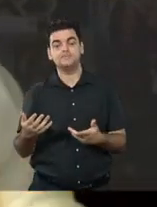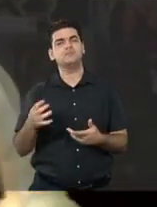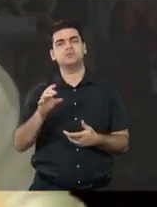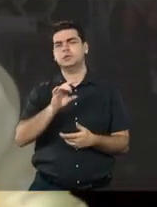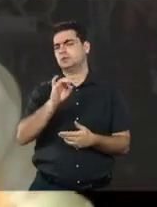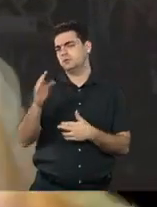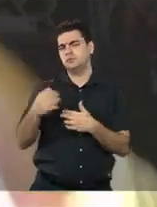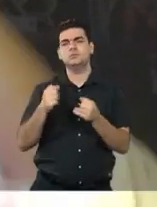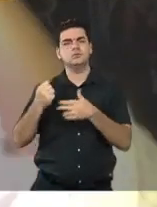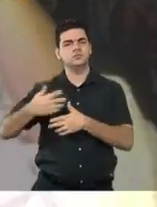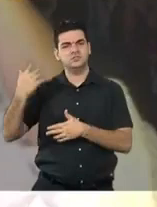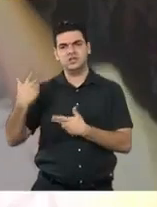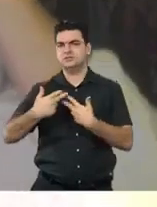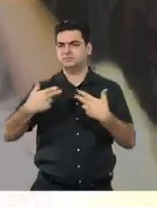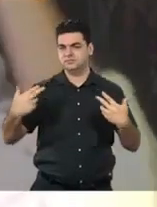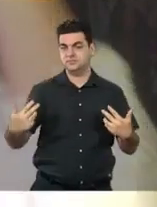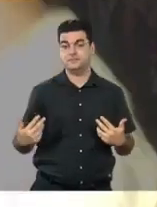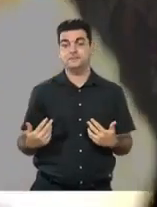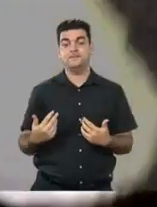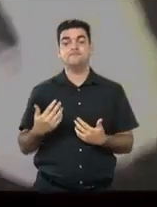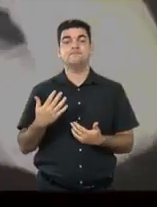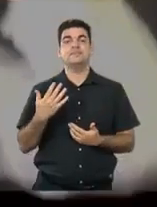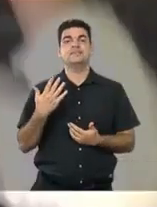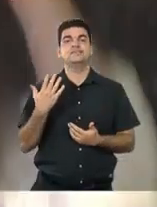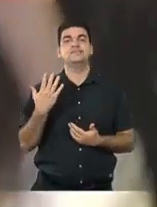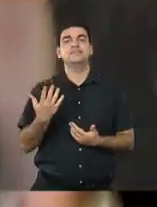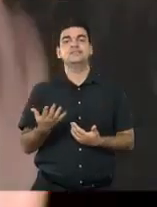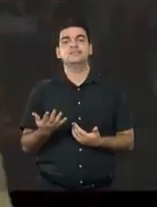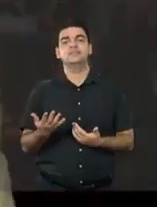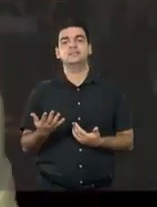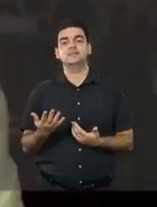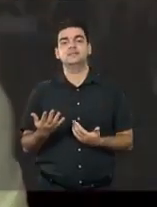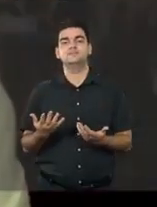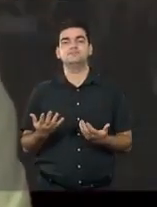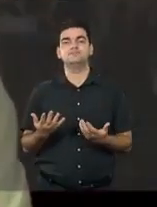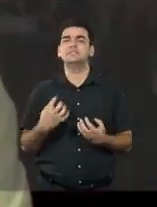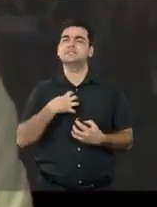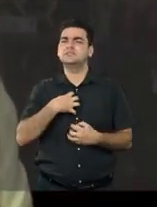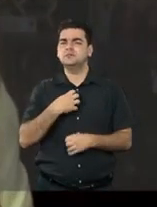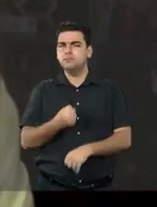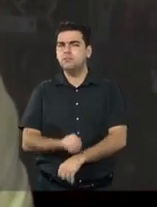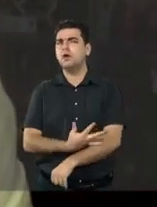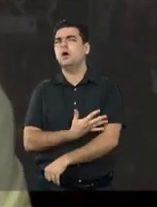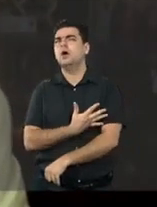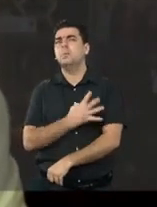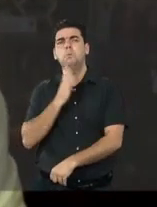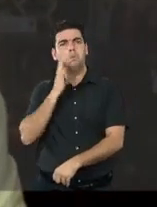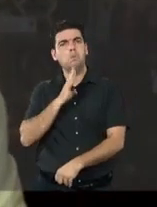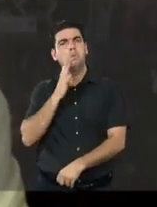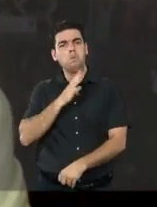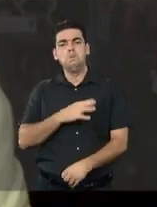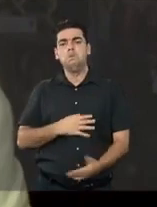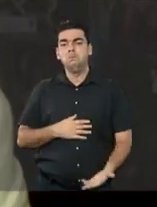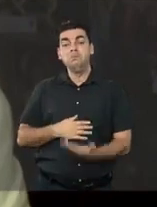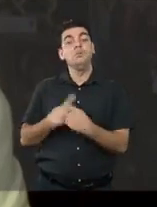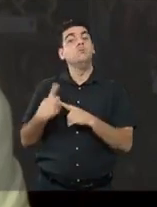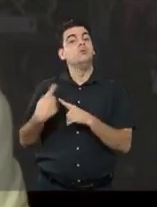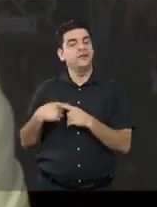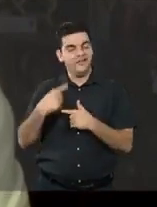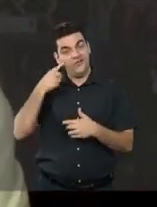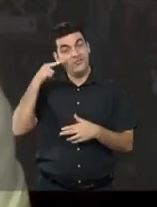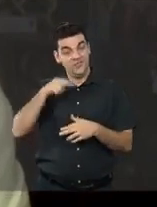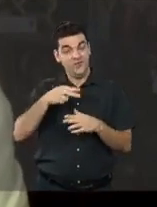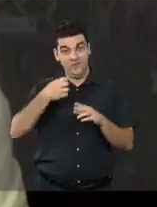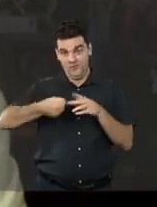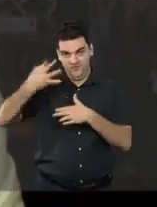todos que estão nos assistindo agora e muito inspirados com o que vocês três estão falando, porque eu tenho acompanhado aqui o